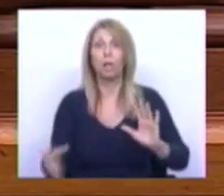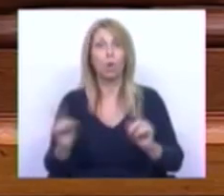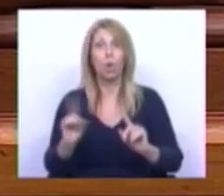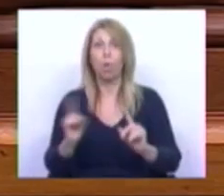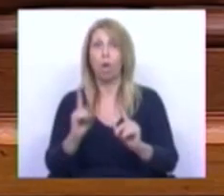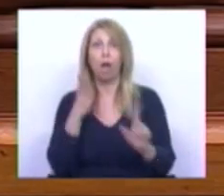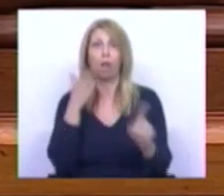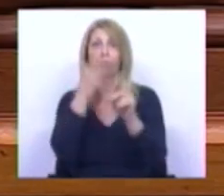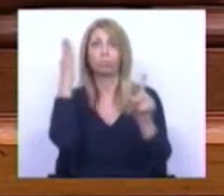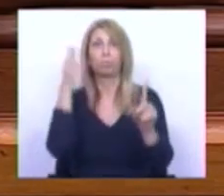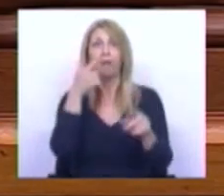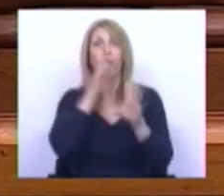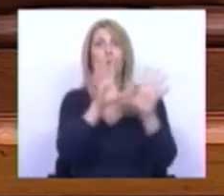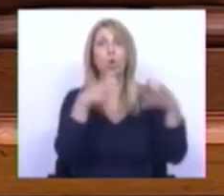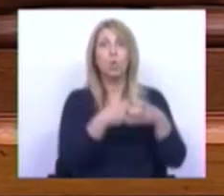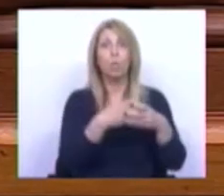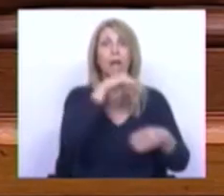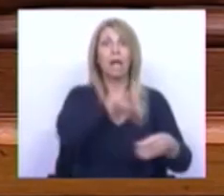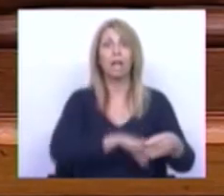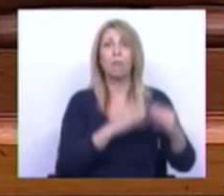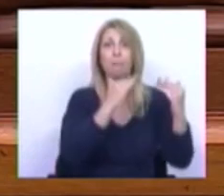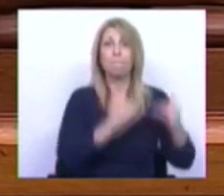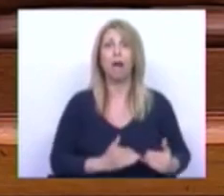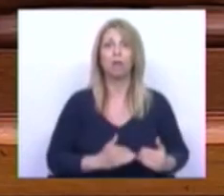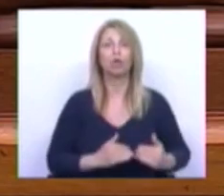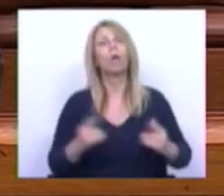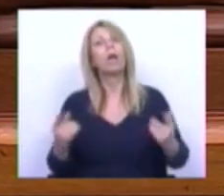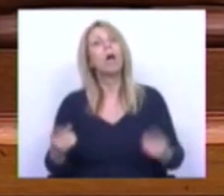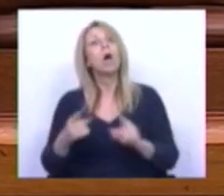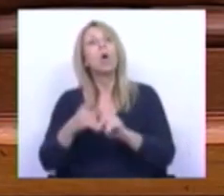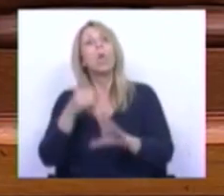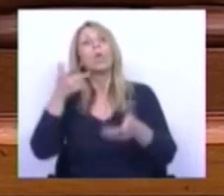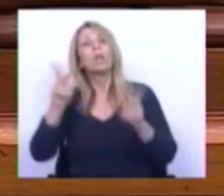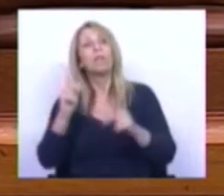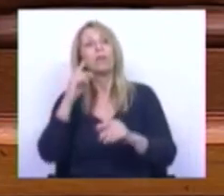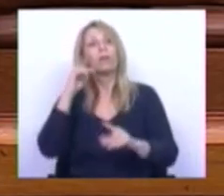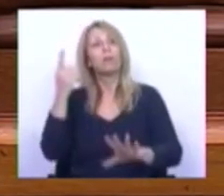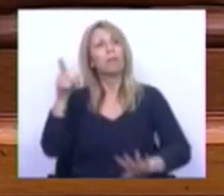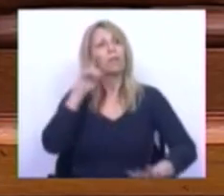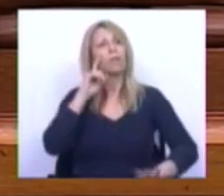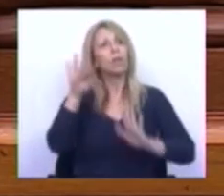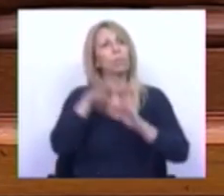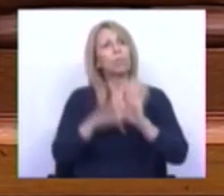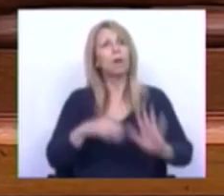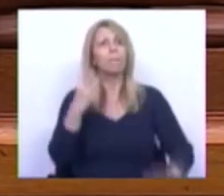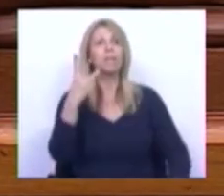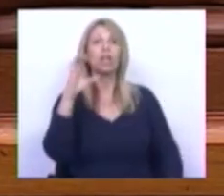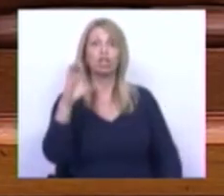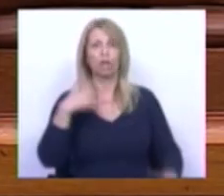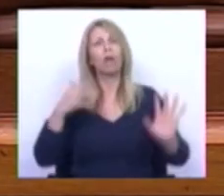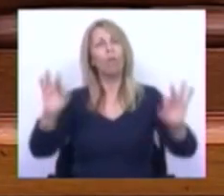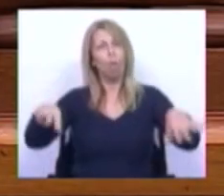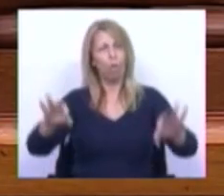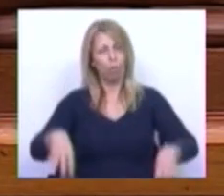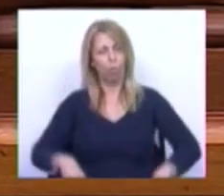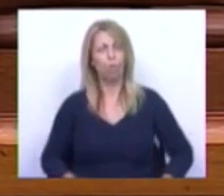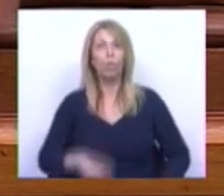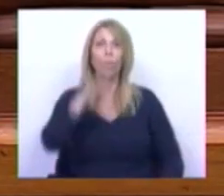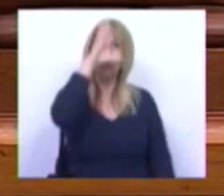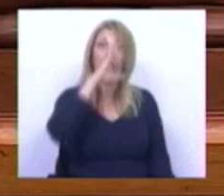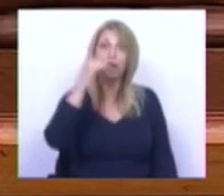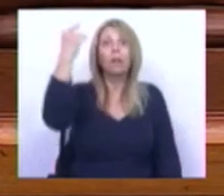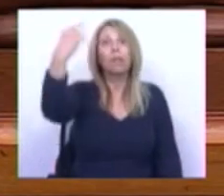de mais baixos rendimentos. O que o livro defende é o programa 3C. Podem dizer, e com isto concluo, o Governo teve